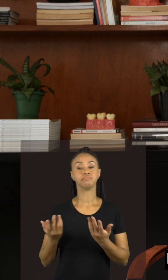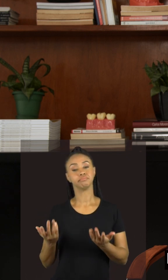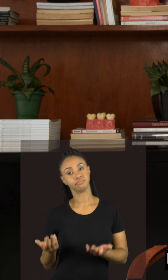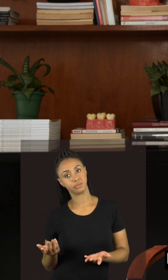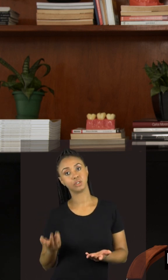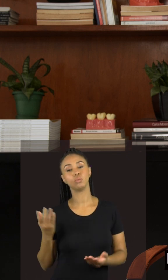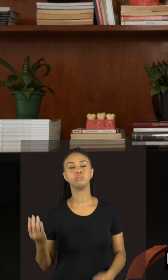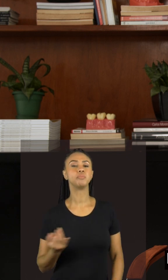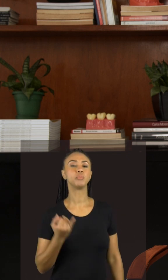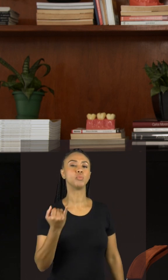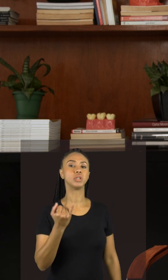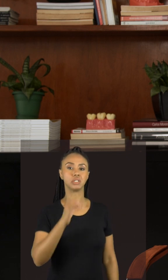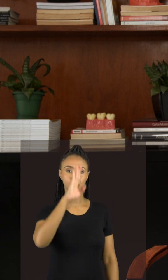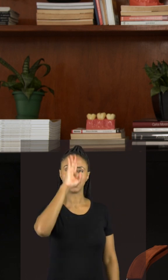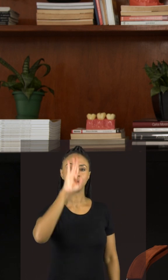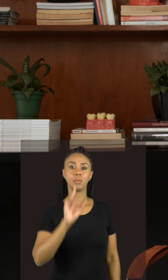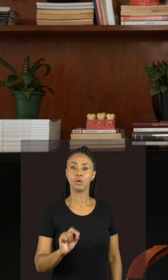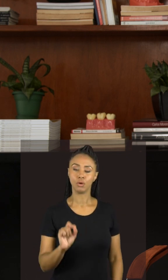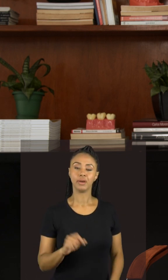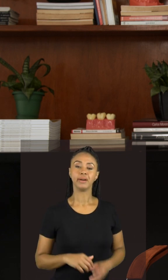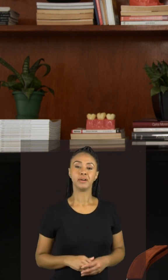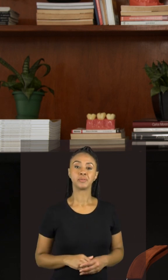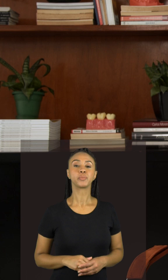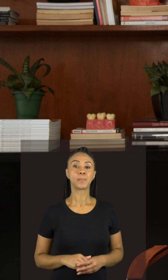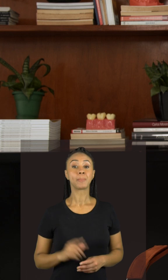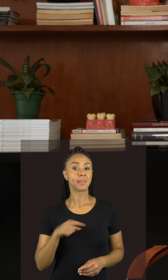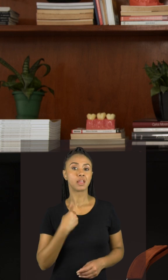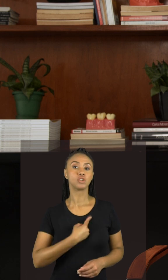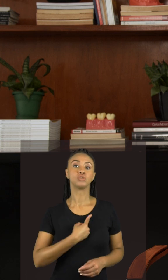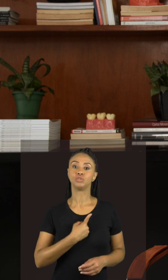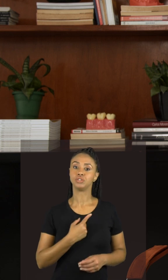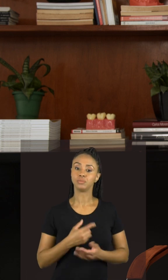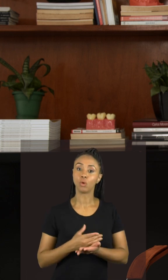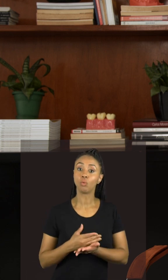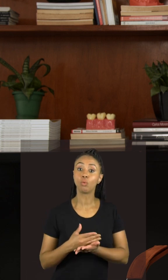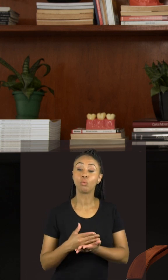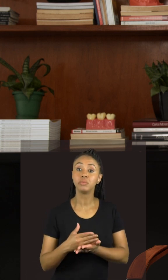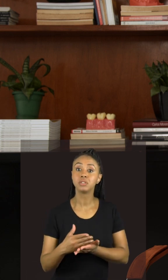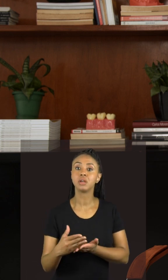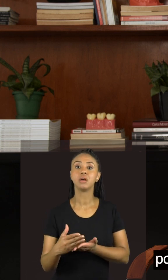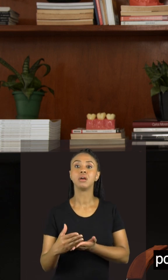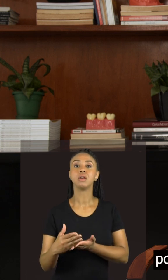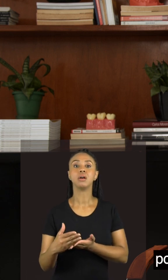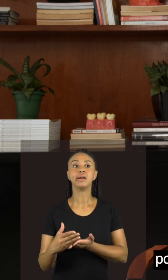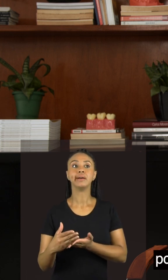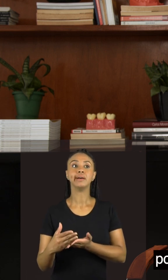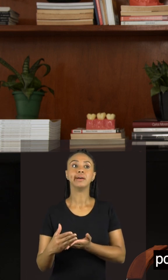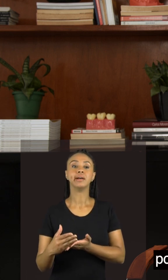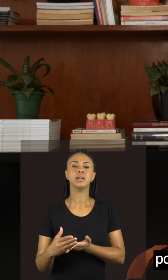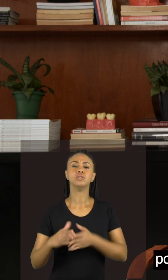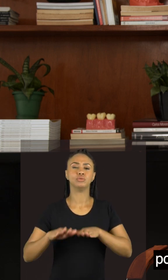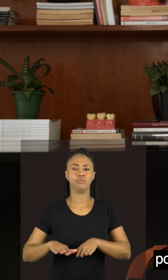importante disso tudo é que a gente possa começar de maneira possa começar